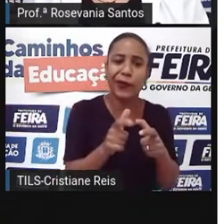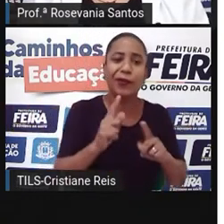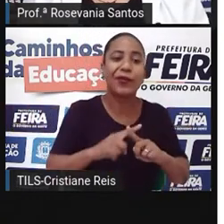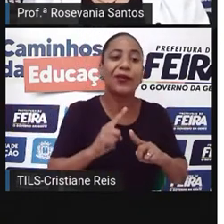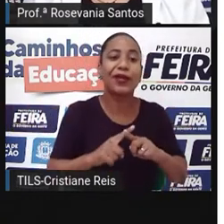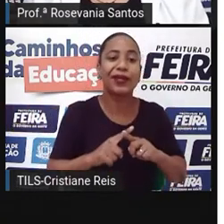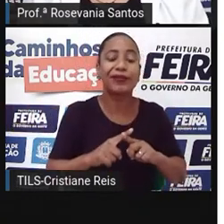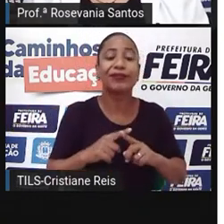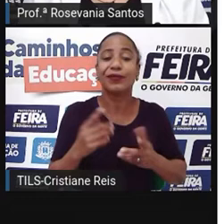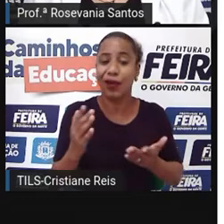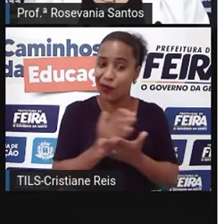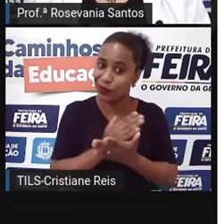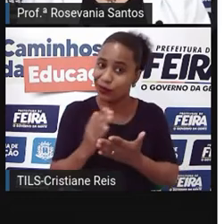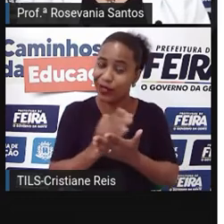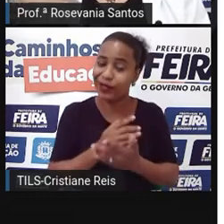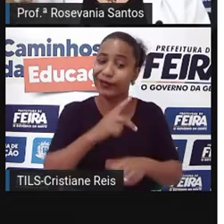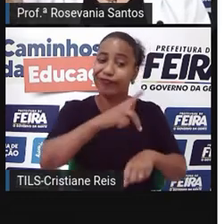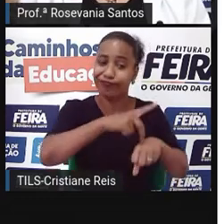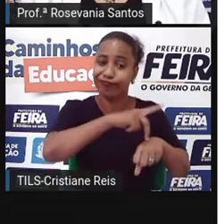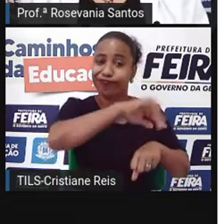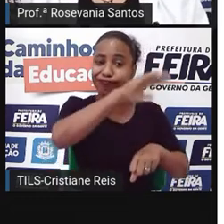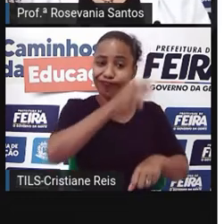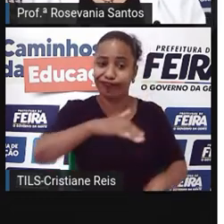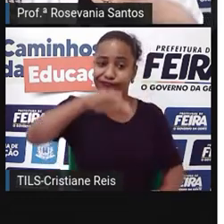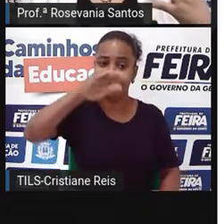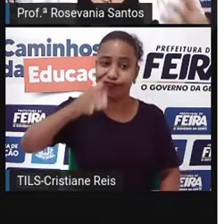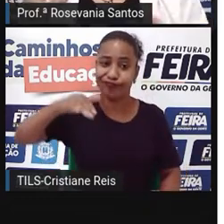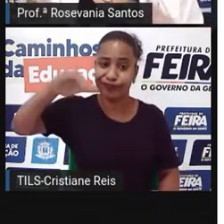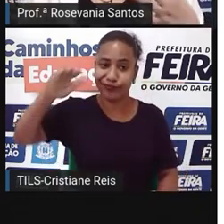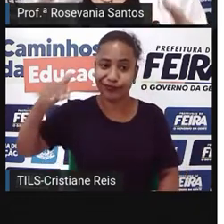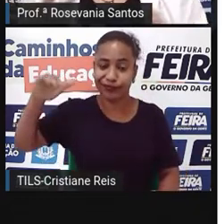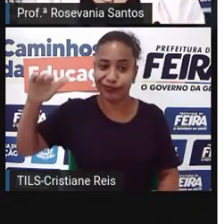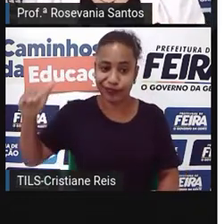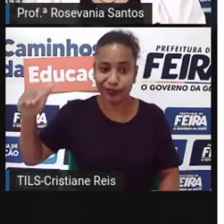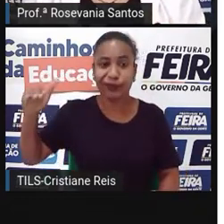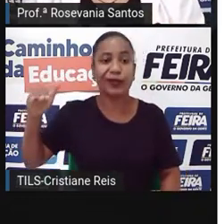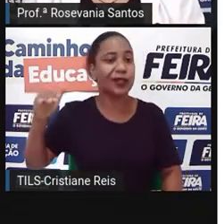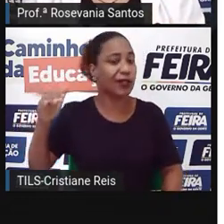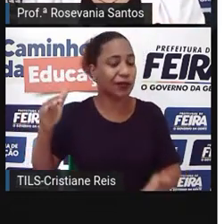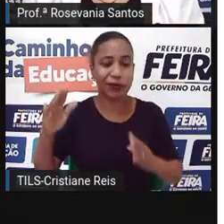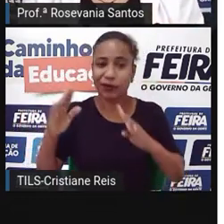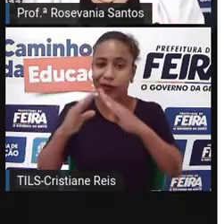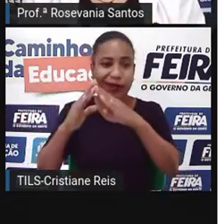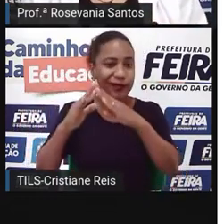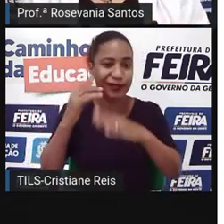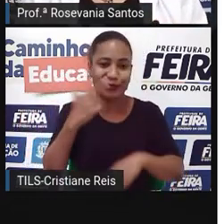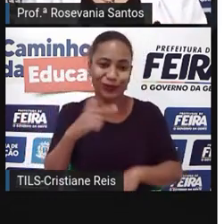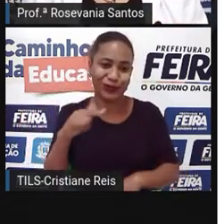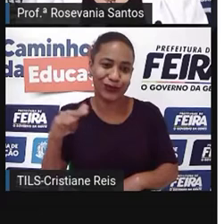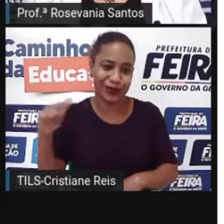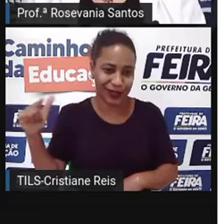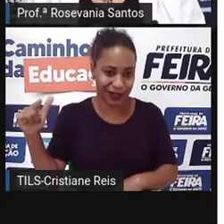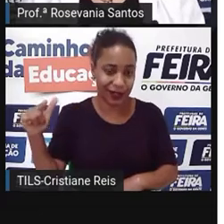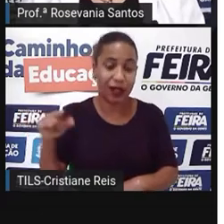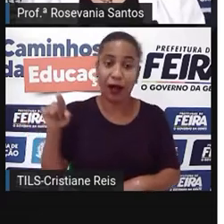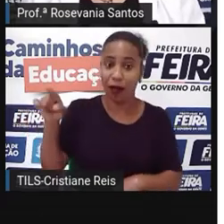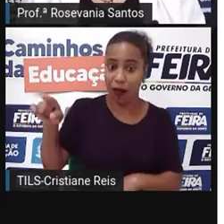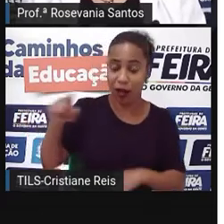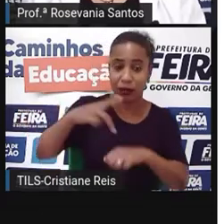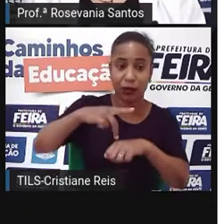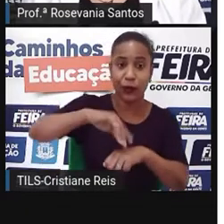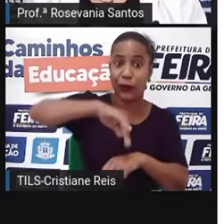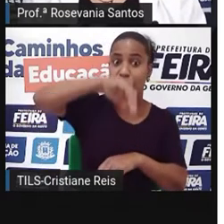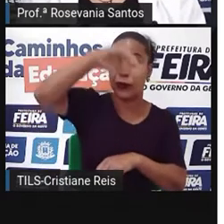tem a cordilheira do Ibalaia, né, que é considerada assim, né, as cadeias de montanhas mais altas do mundo, a gente tem o Everest,